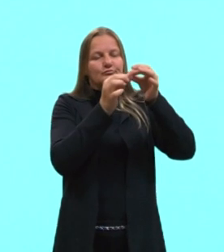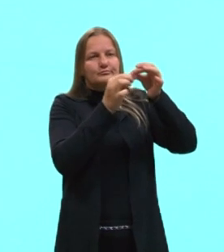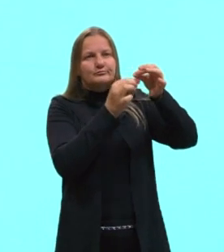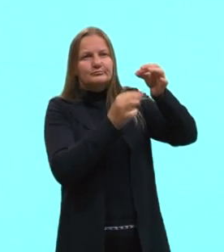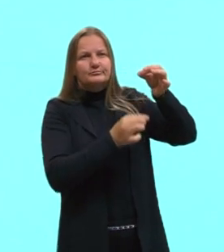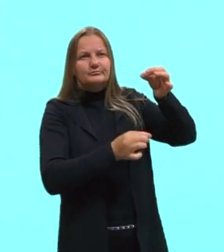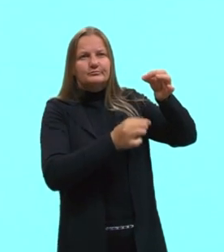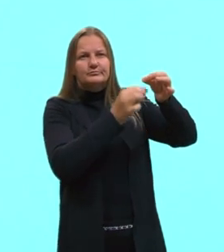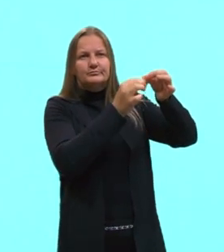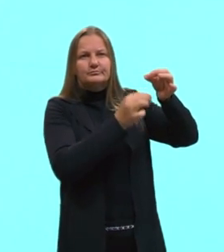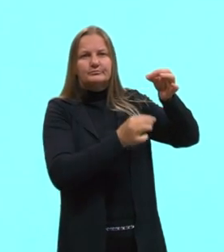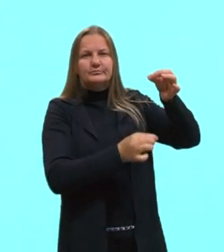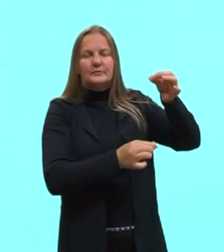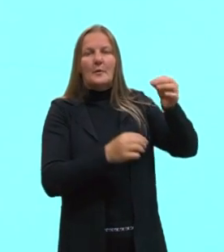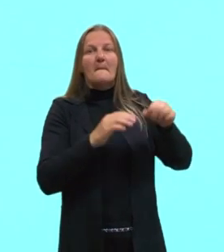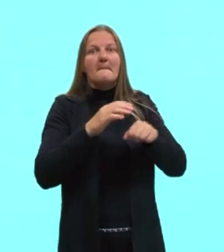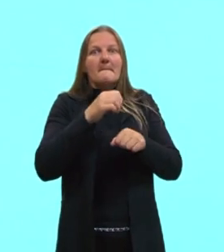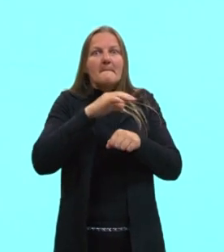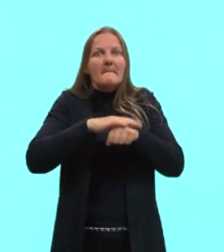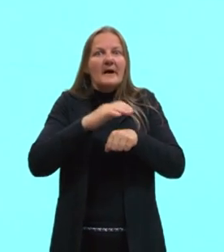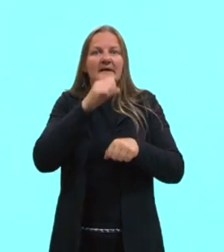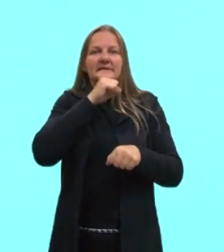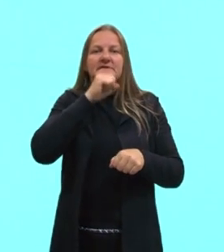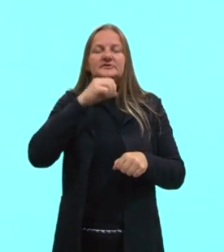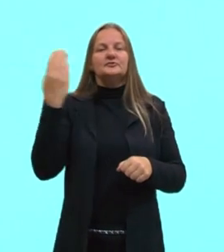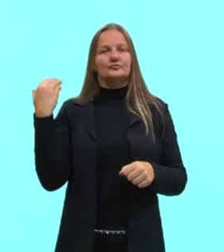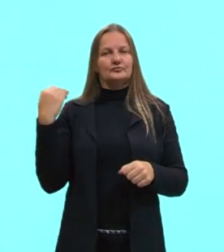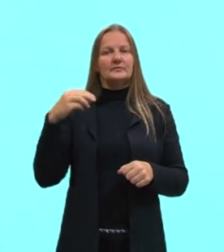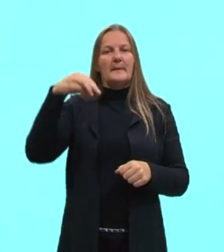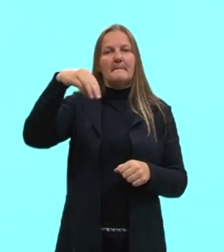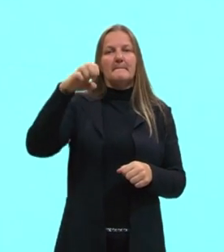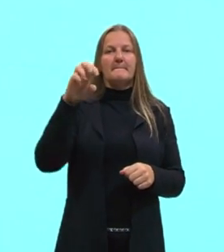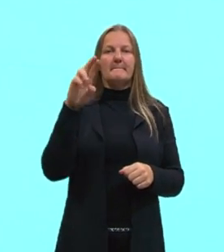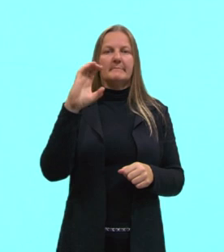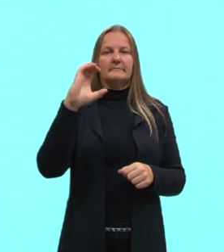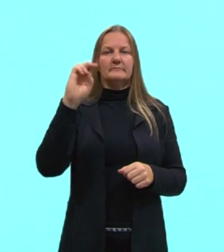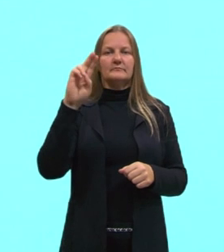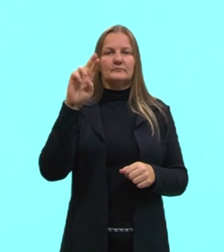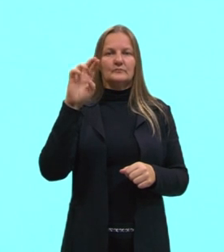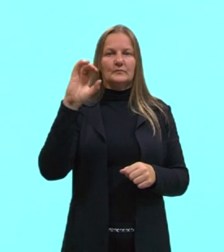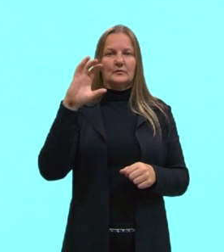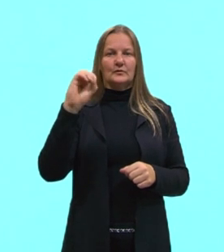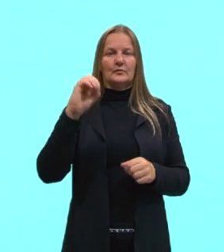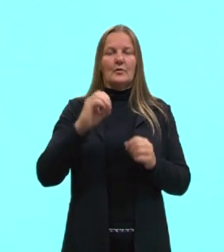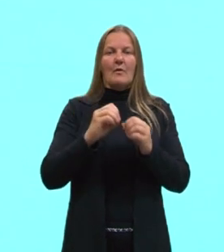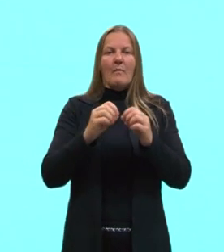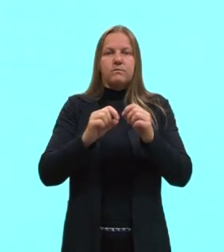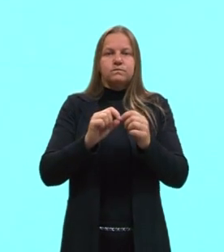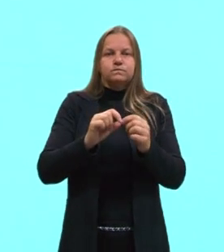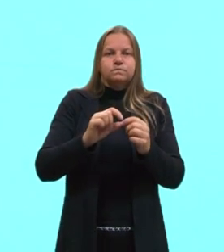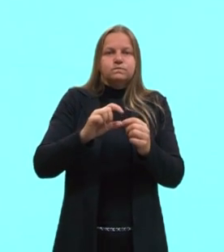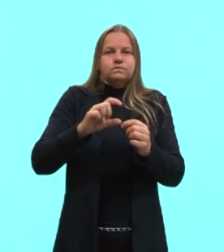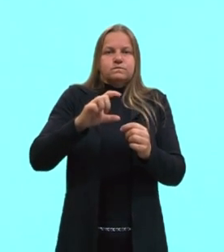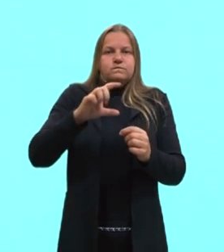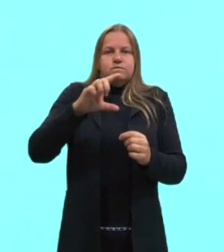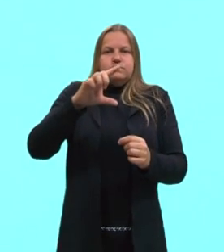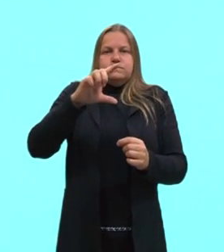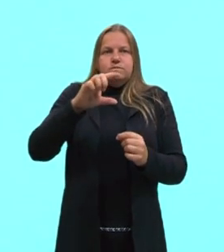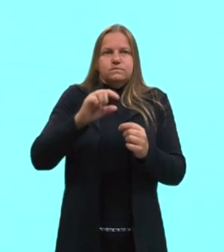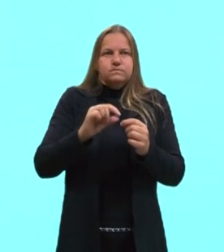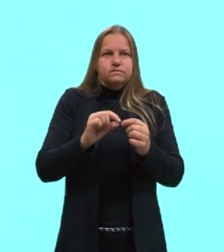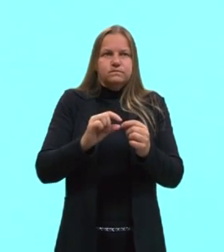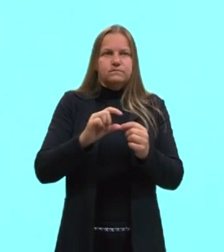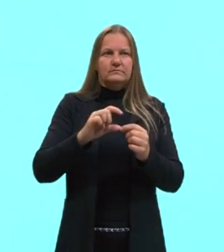os mais antigos de mercúrio. Então, houve um aumento desse líquido aqui dentro,